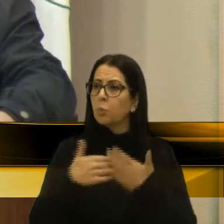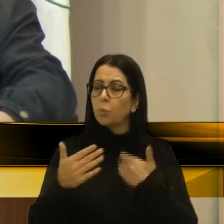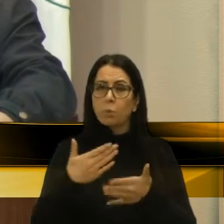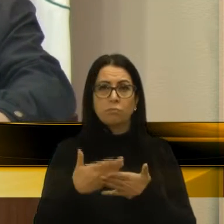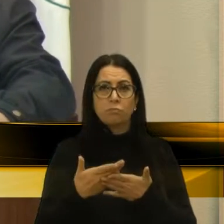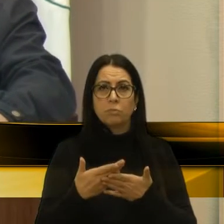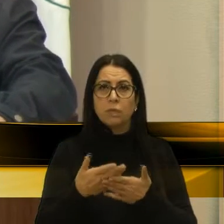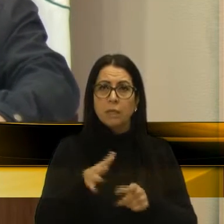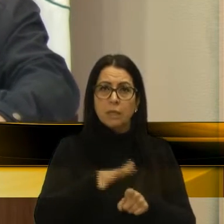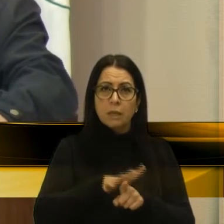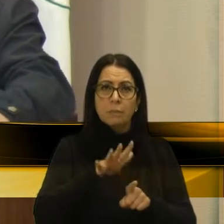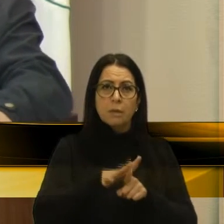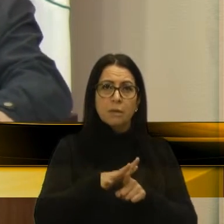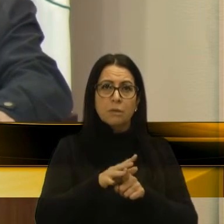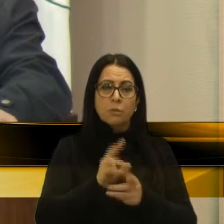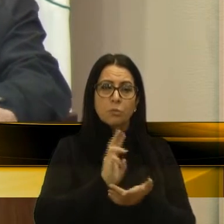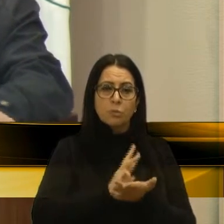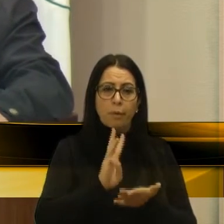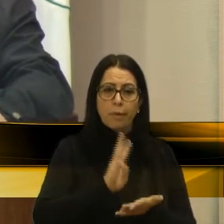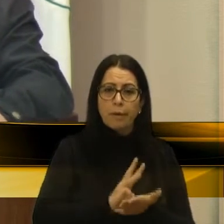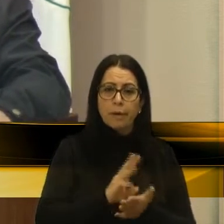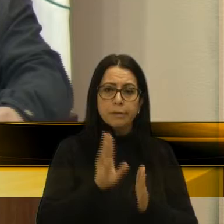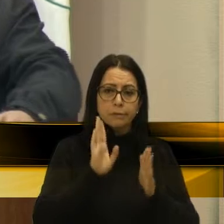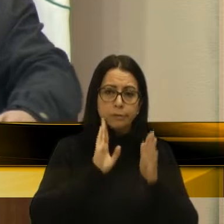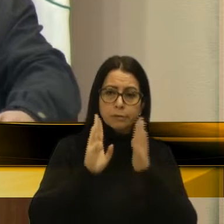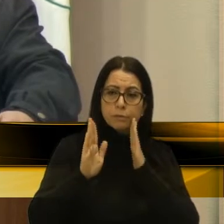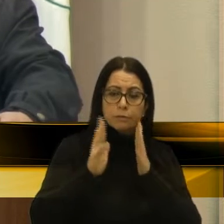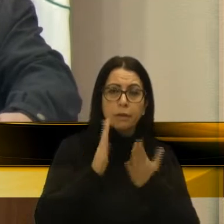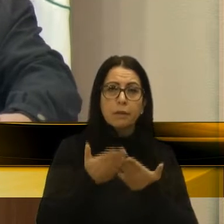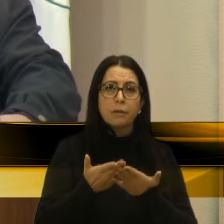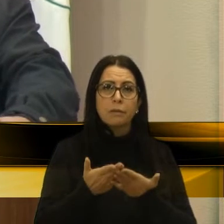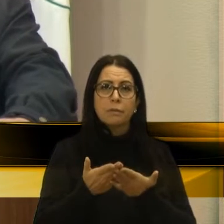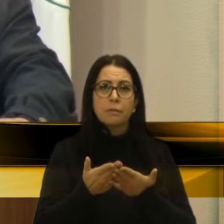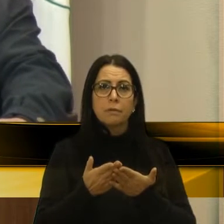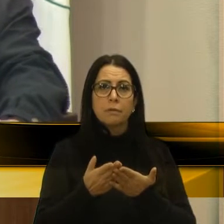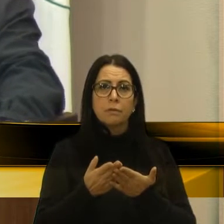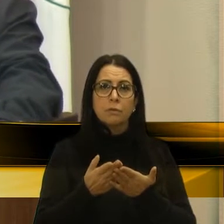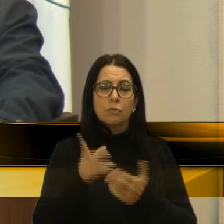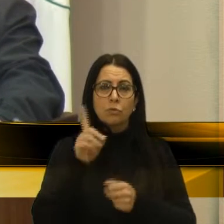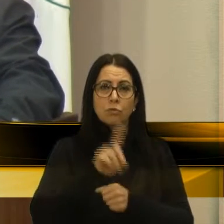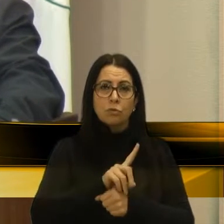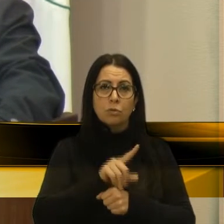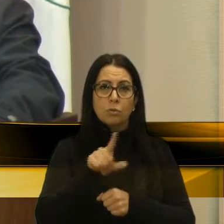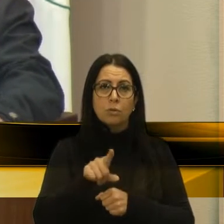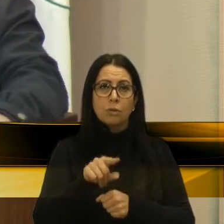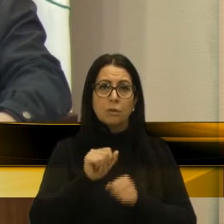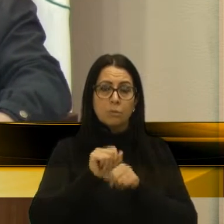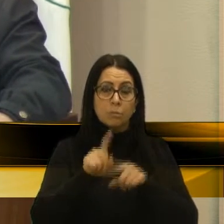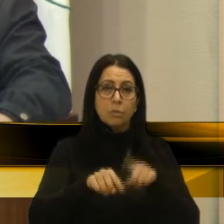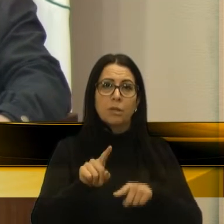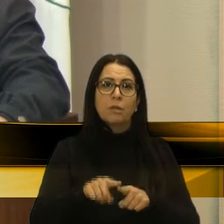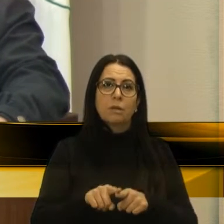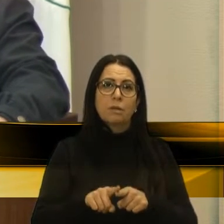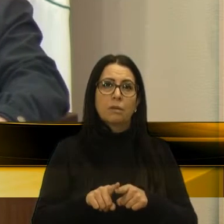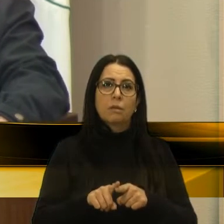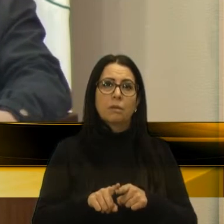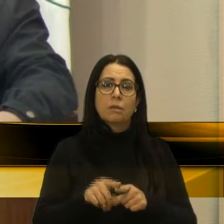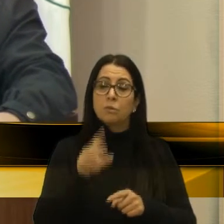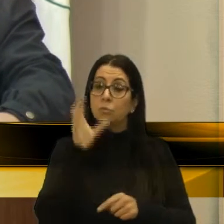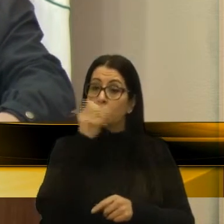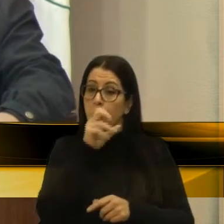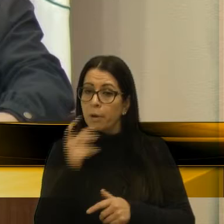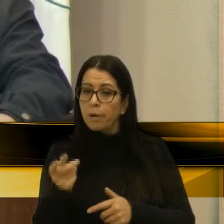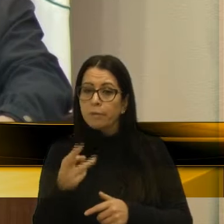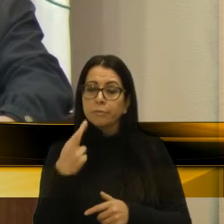demanda através do WhatsApp, no Facebook ou nos dias que nós andamos nos mercados, nas padarias,